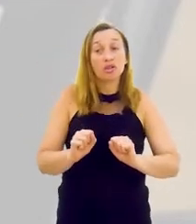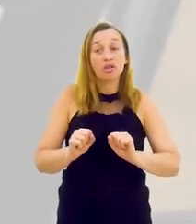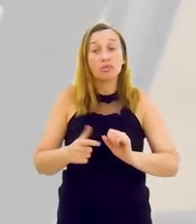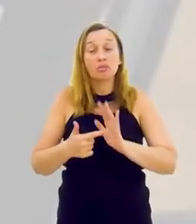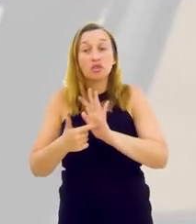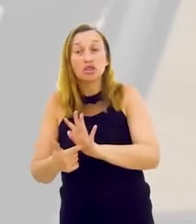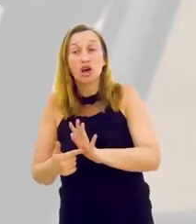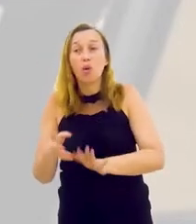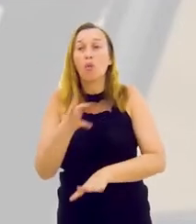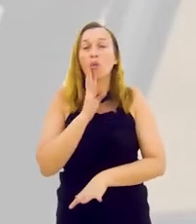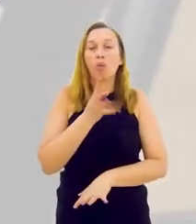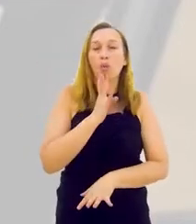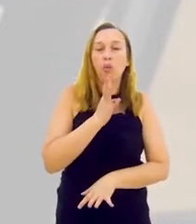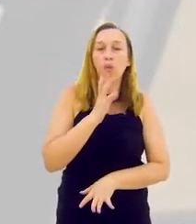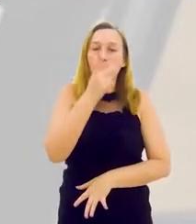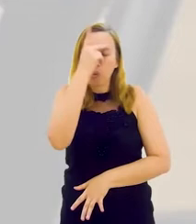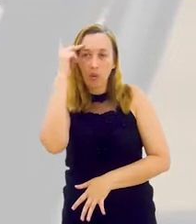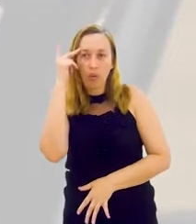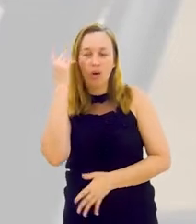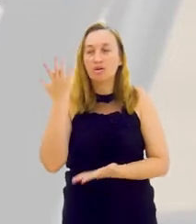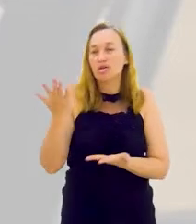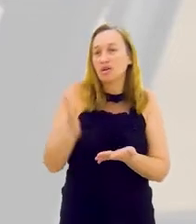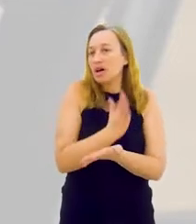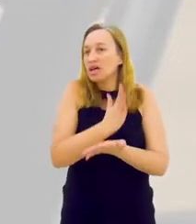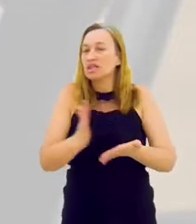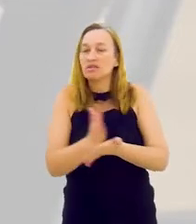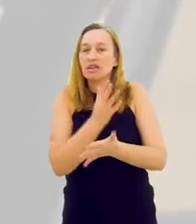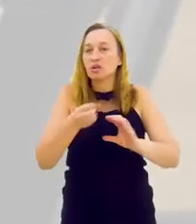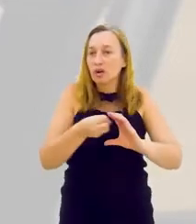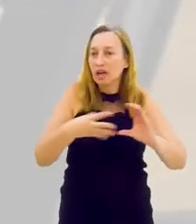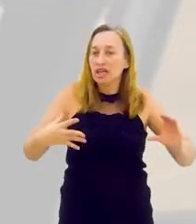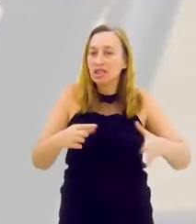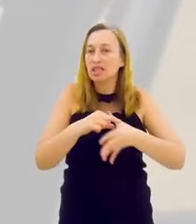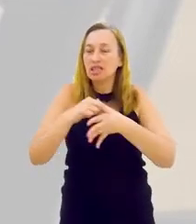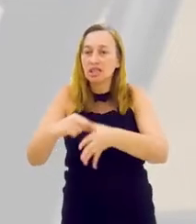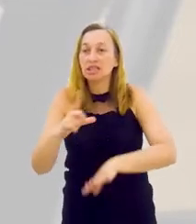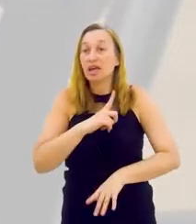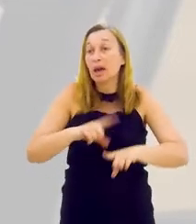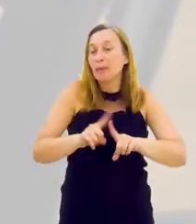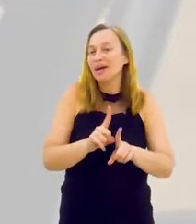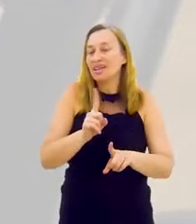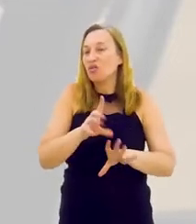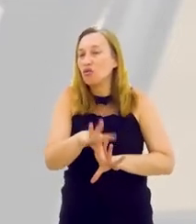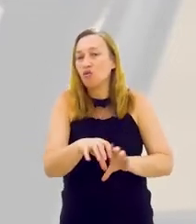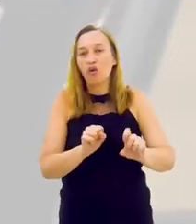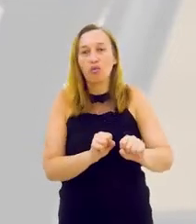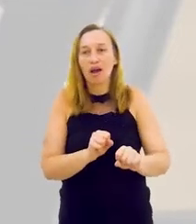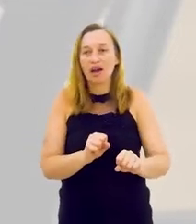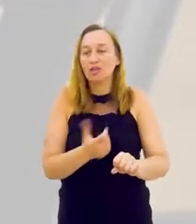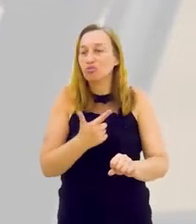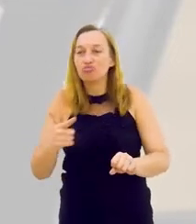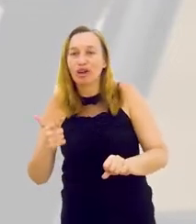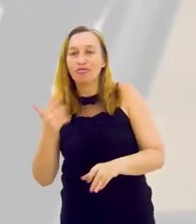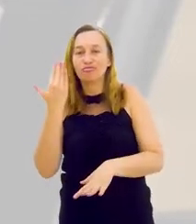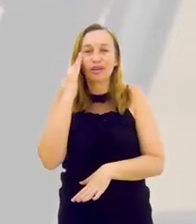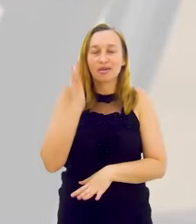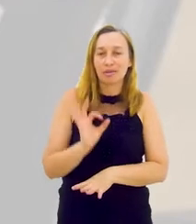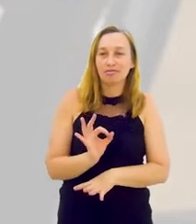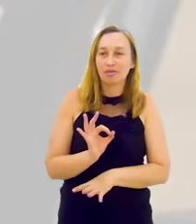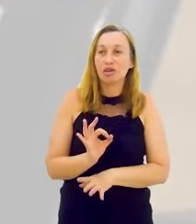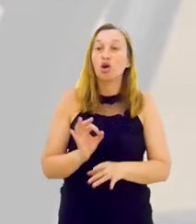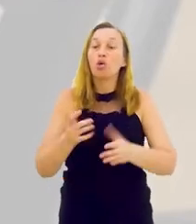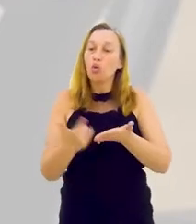pode ter que levar conhecimento, porque, às vezes, as pessoas têm algumas características de liderança, mas ainda não foram formadas, não têm esse